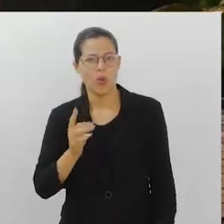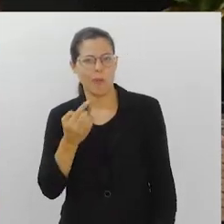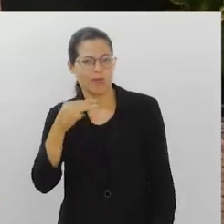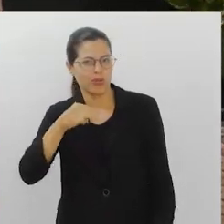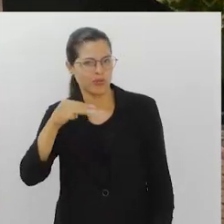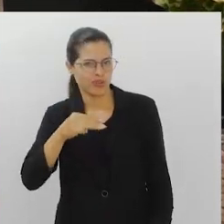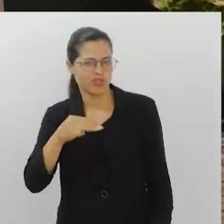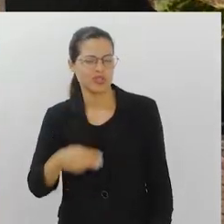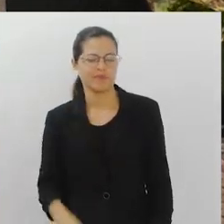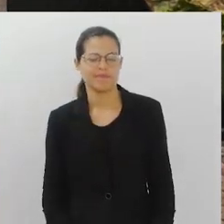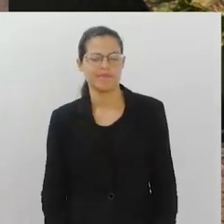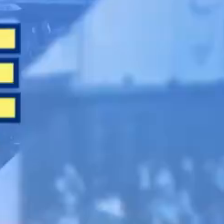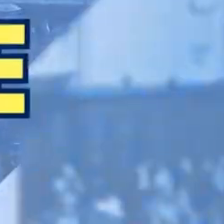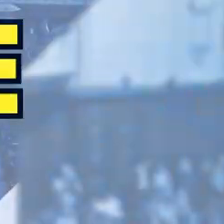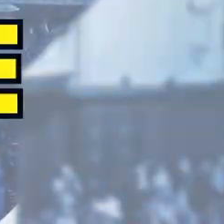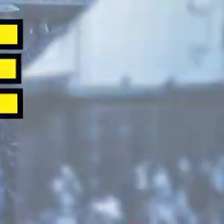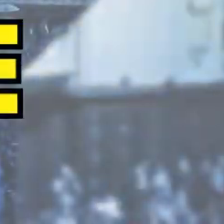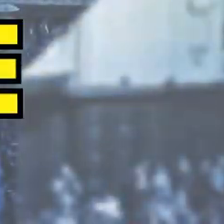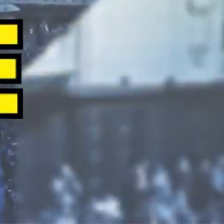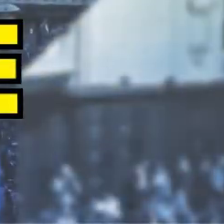É só um minutinho, não saia daí.